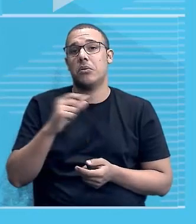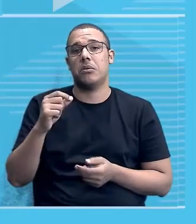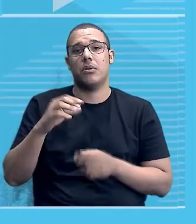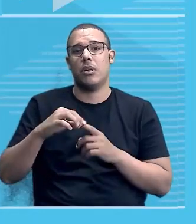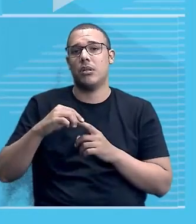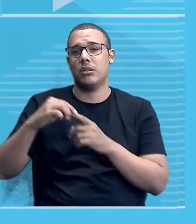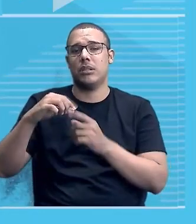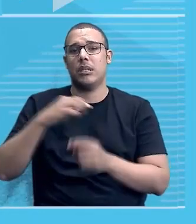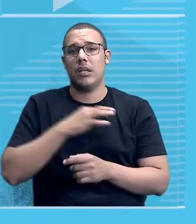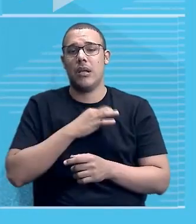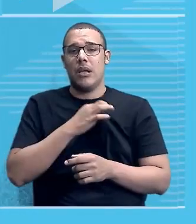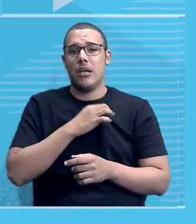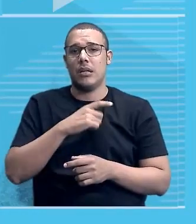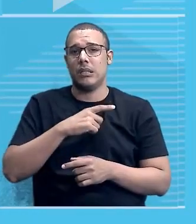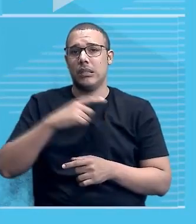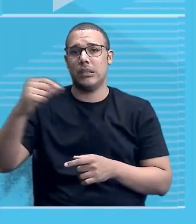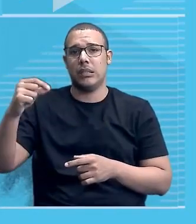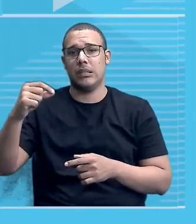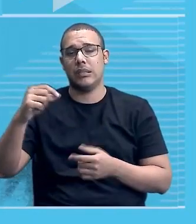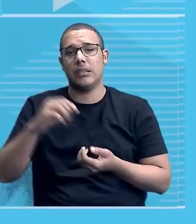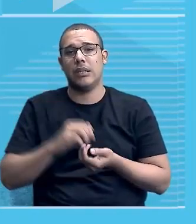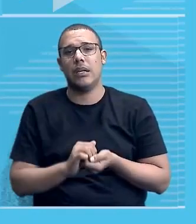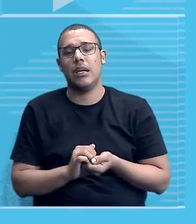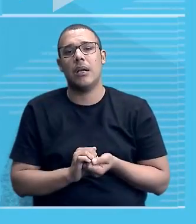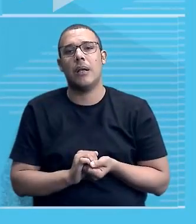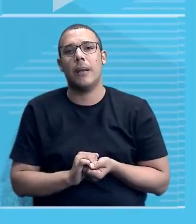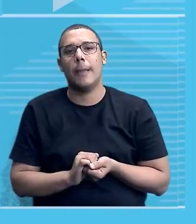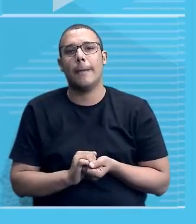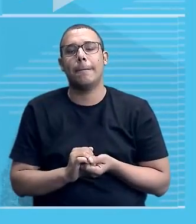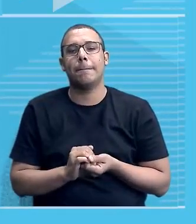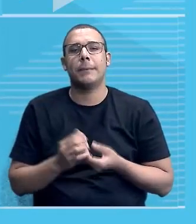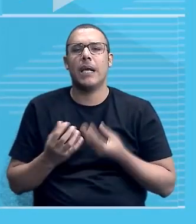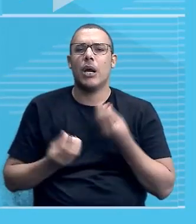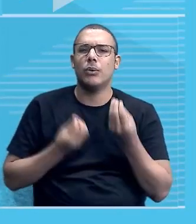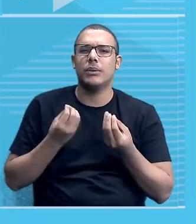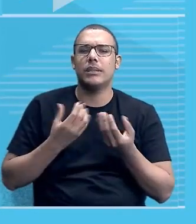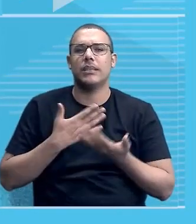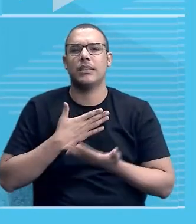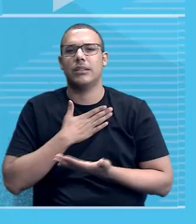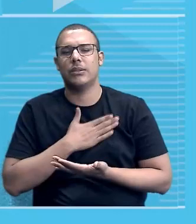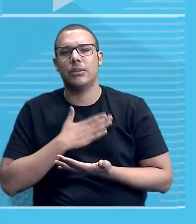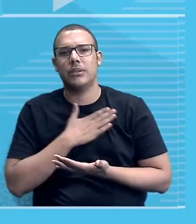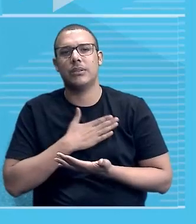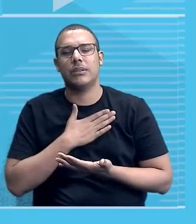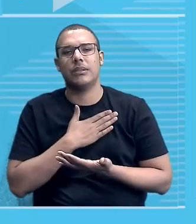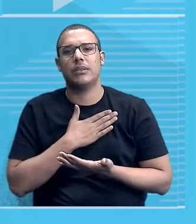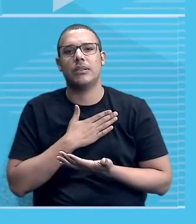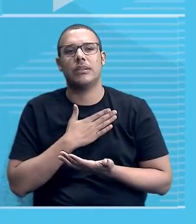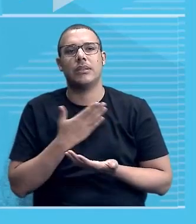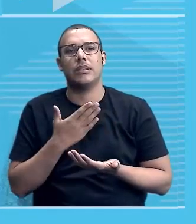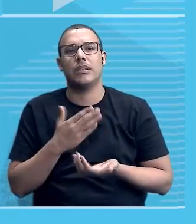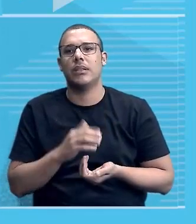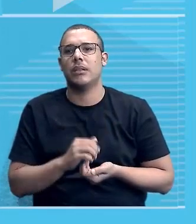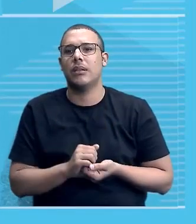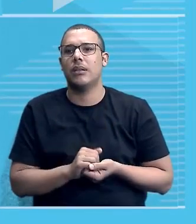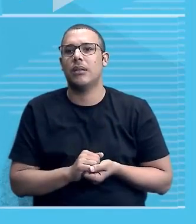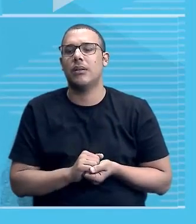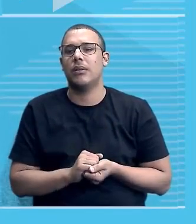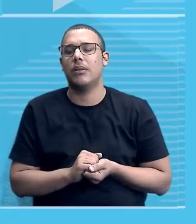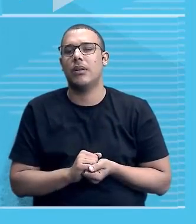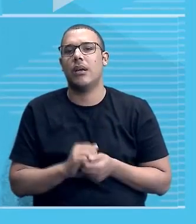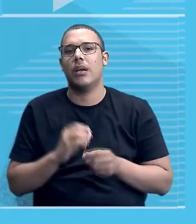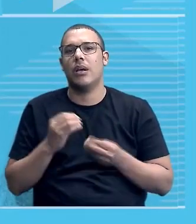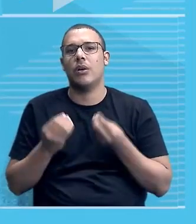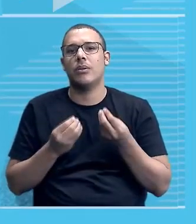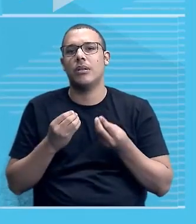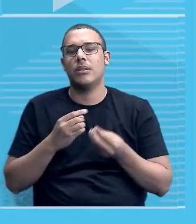colonos. é como se eles gostassem, gostassem de, é como eles tivessem tido,